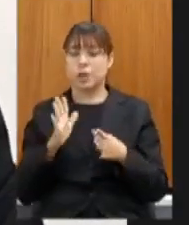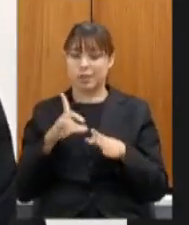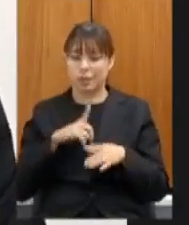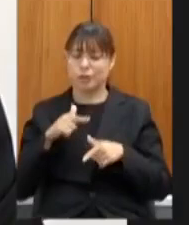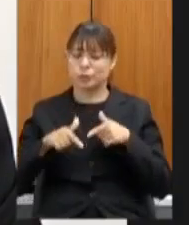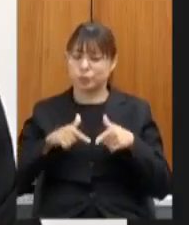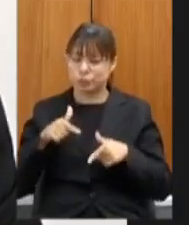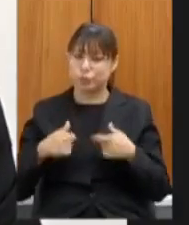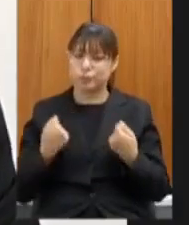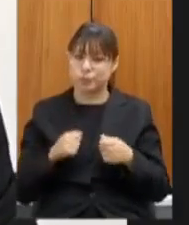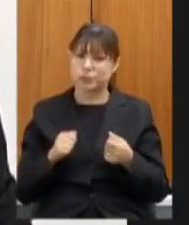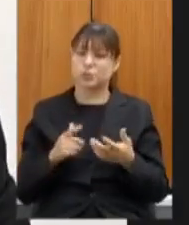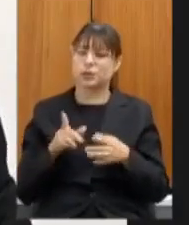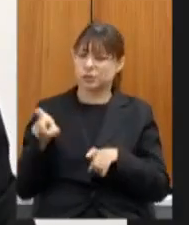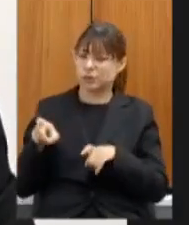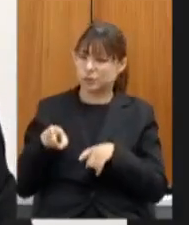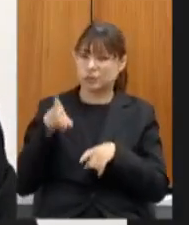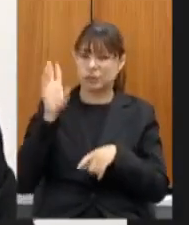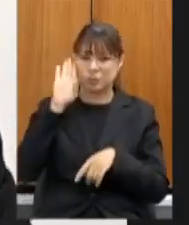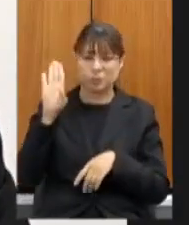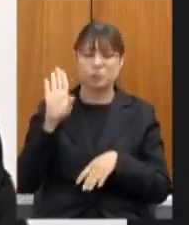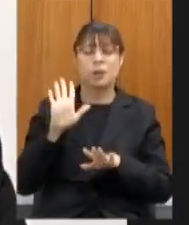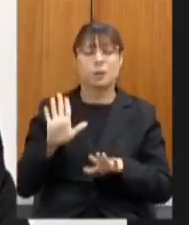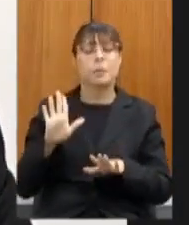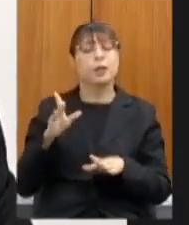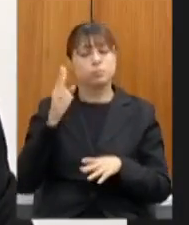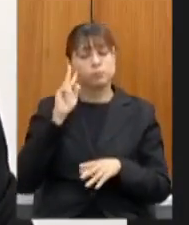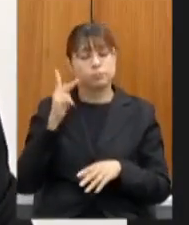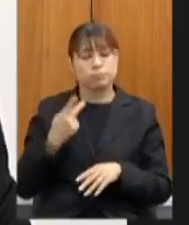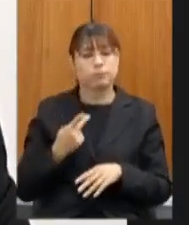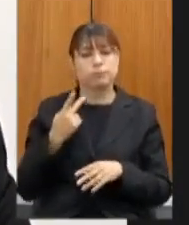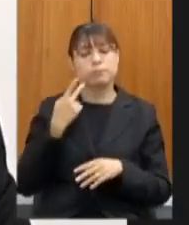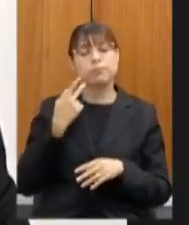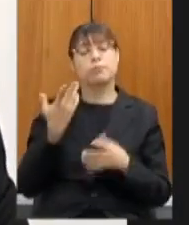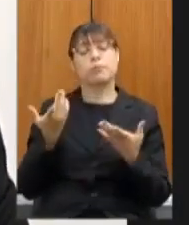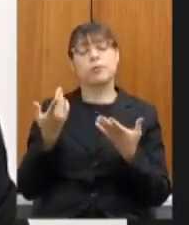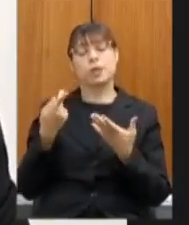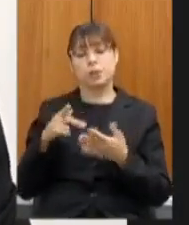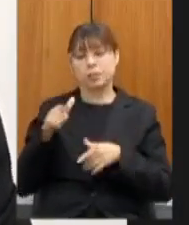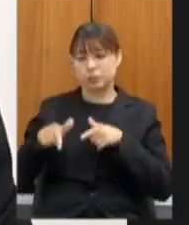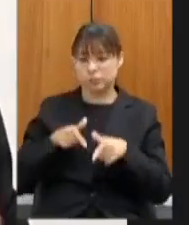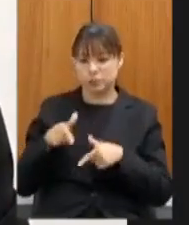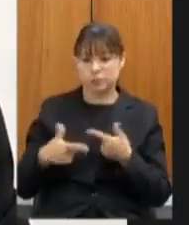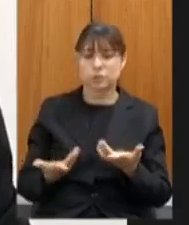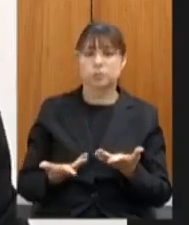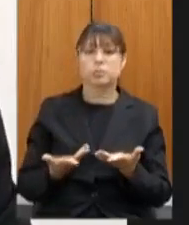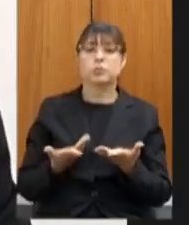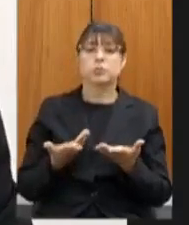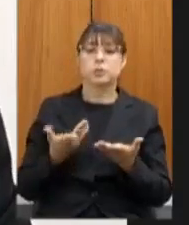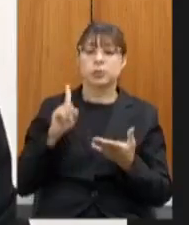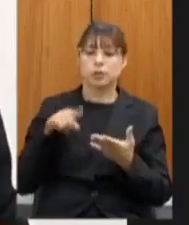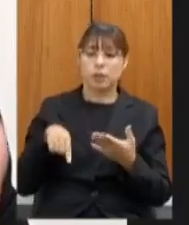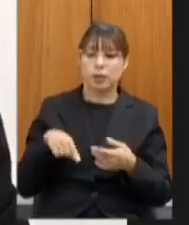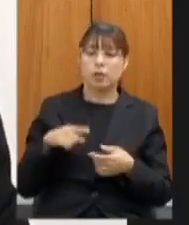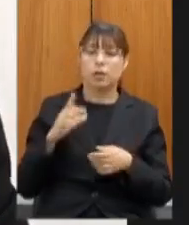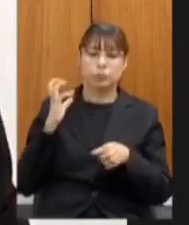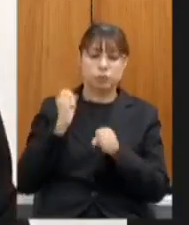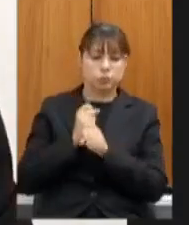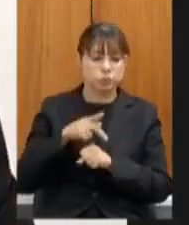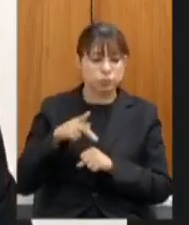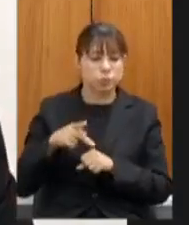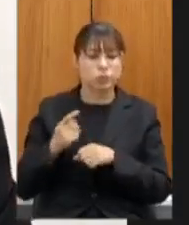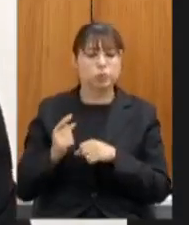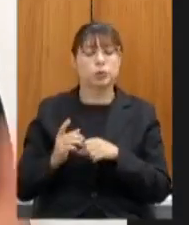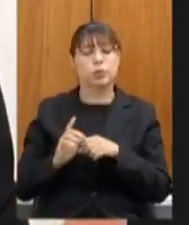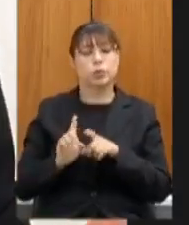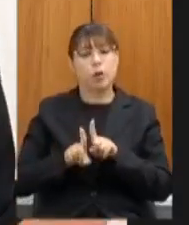principalmente no sertão mas eu não posso deixar de reconhecer os indicadores que evoluiu graças a Deus as coisas